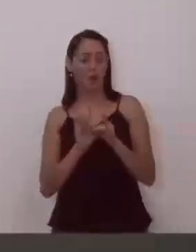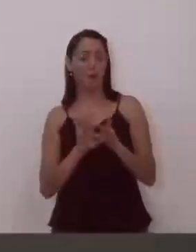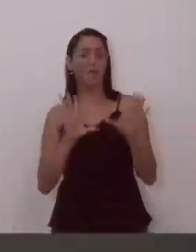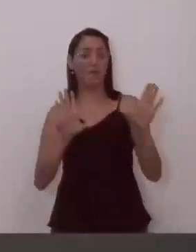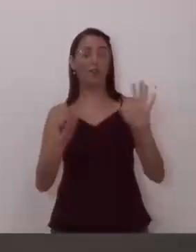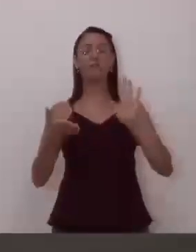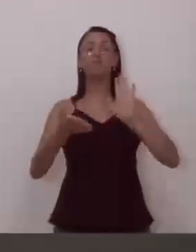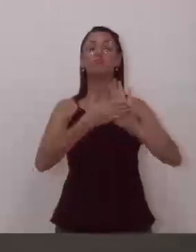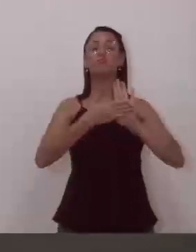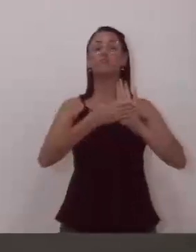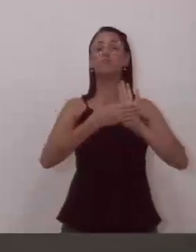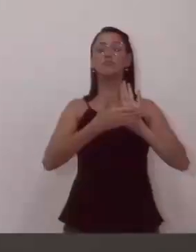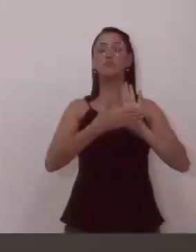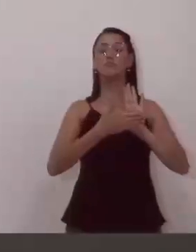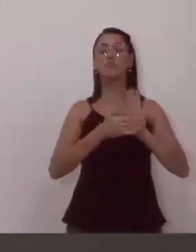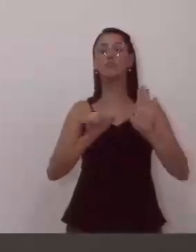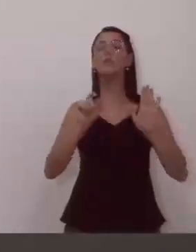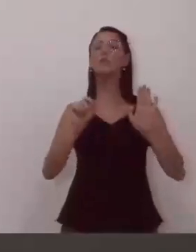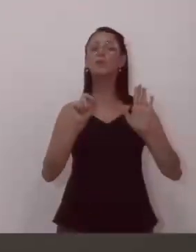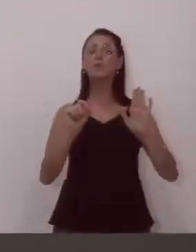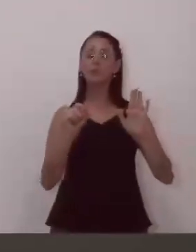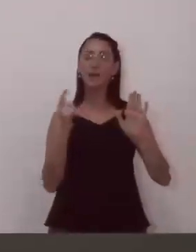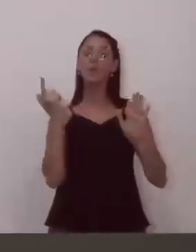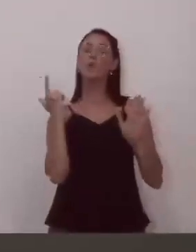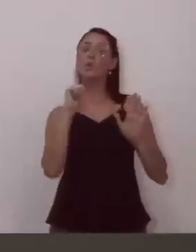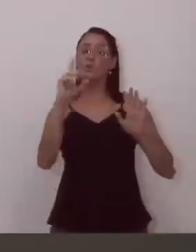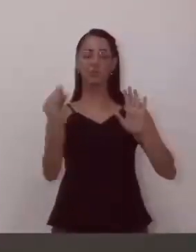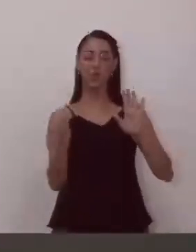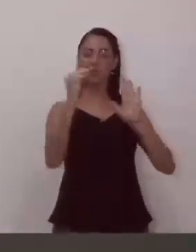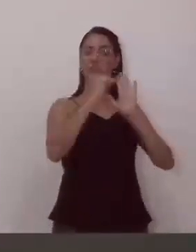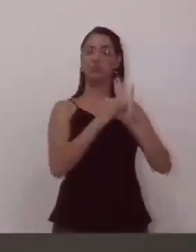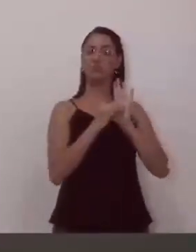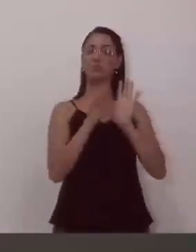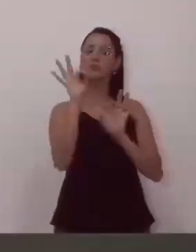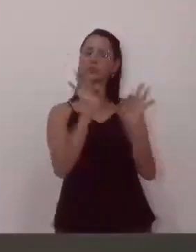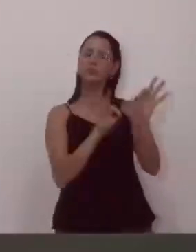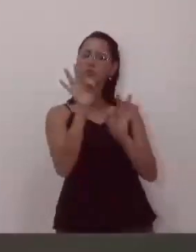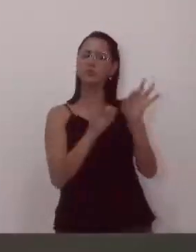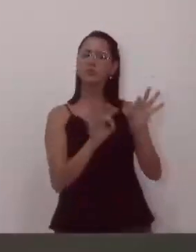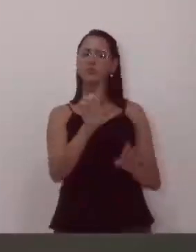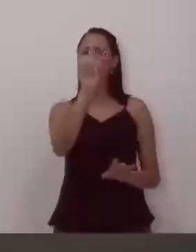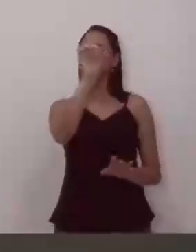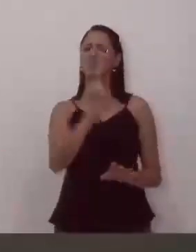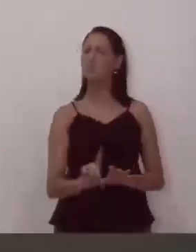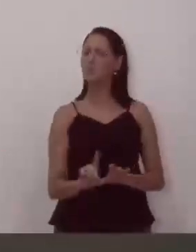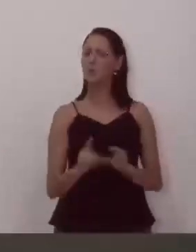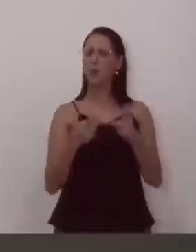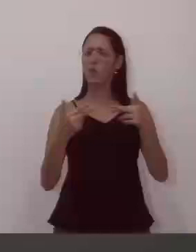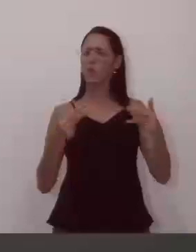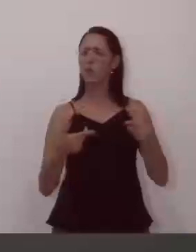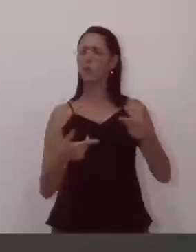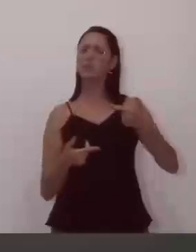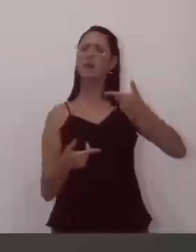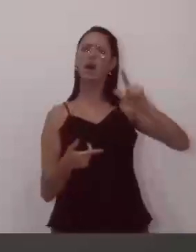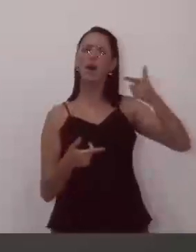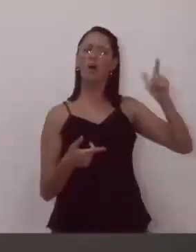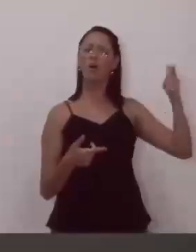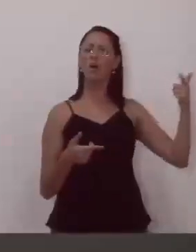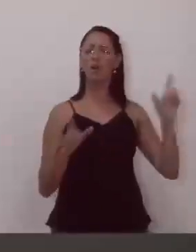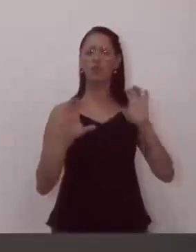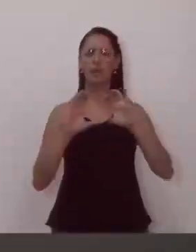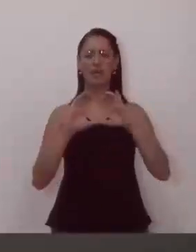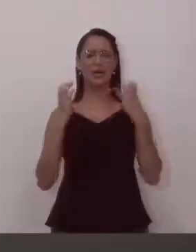propostas para recolocar no plano diretor uma série de questões que foram derrubadas nessa Câmara